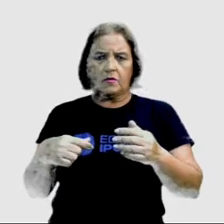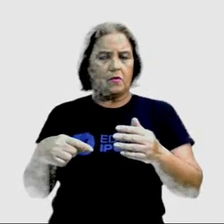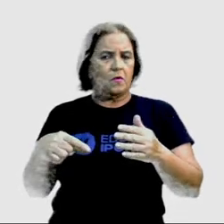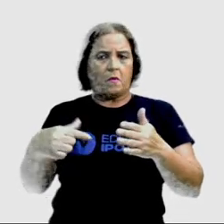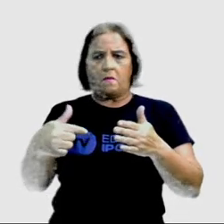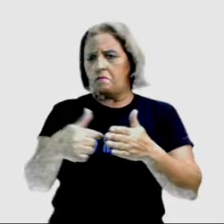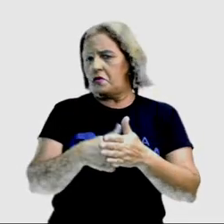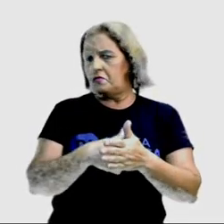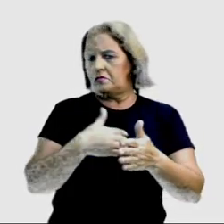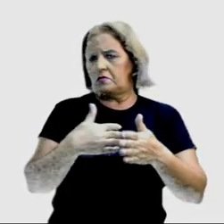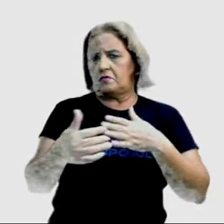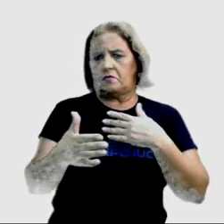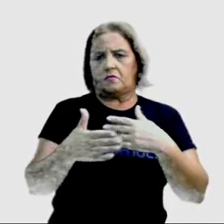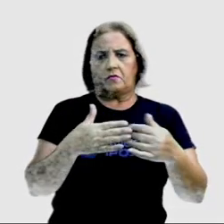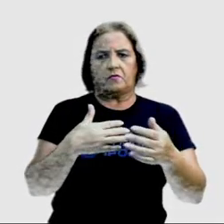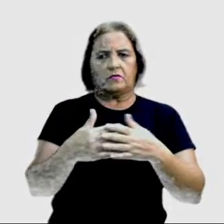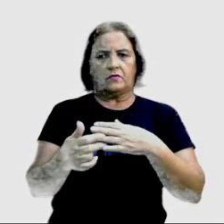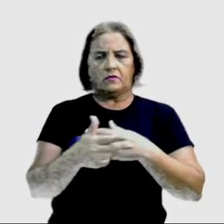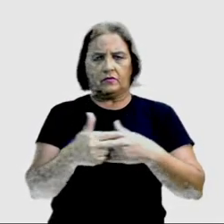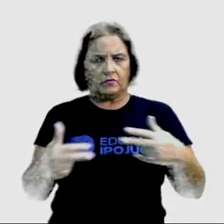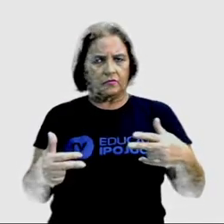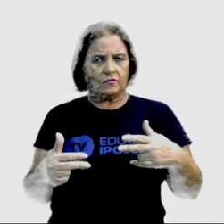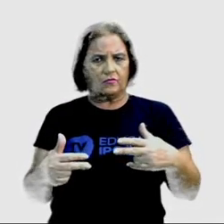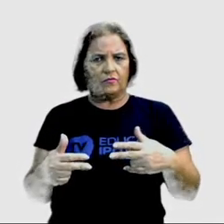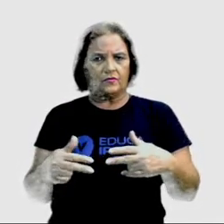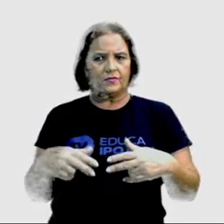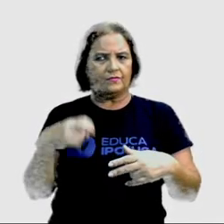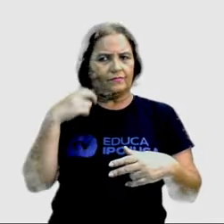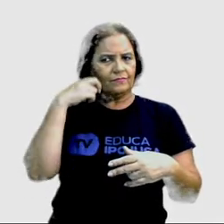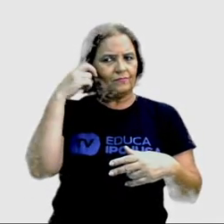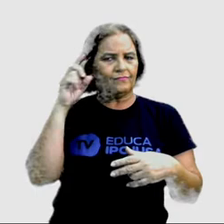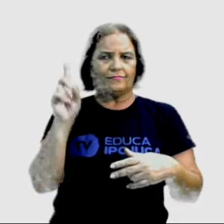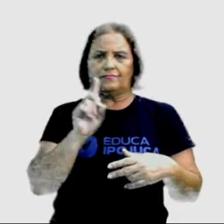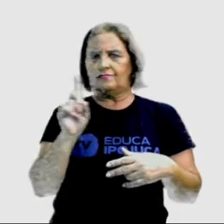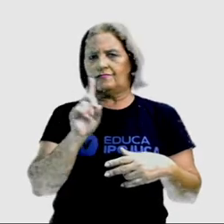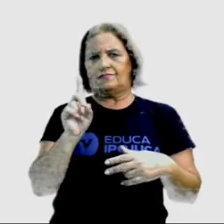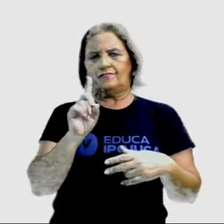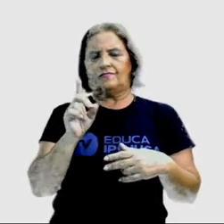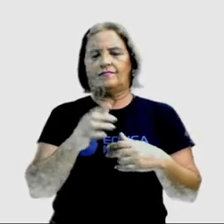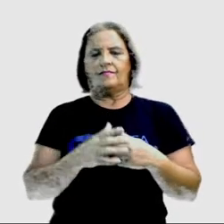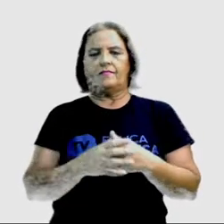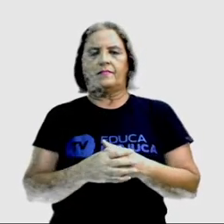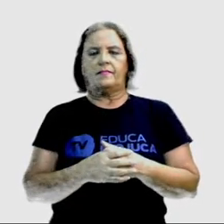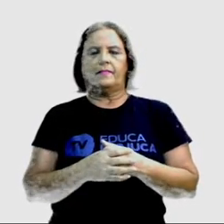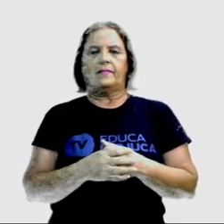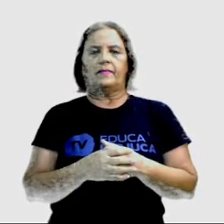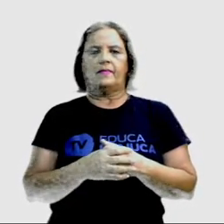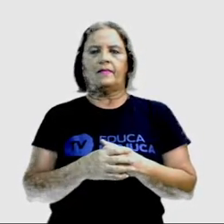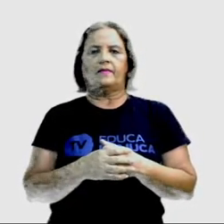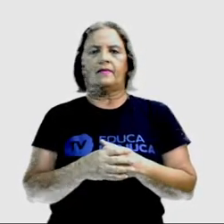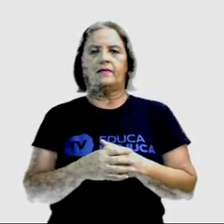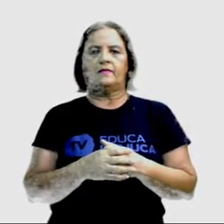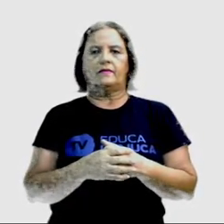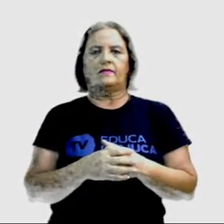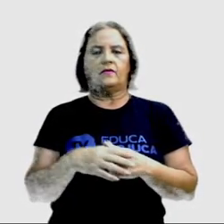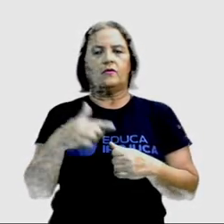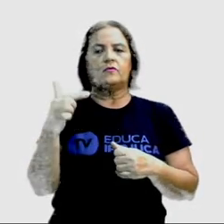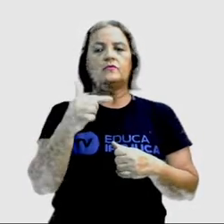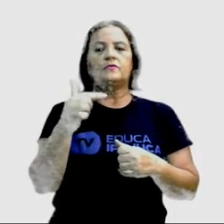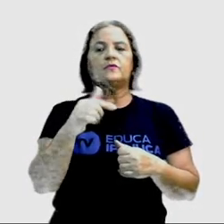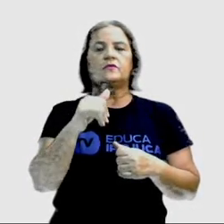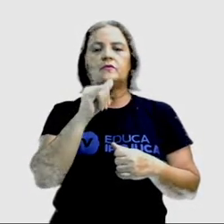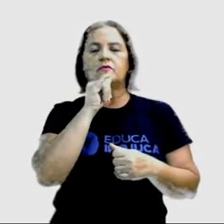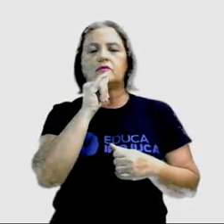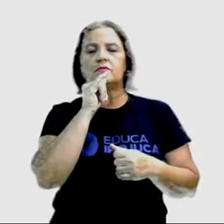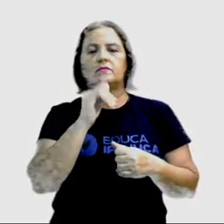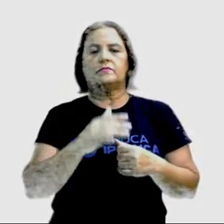fique tímido. Não seja tímido, né? Não se intimide. Go there and ask the attendant